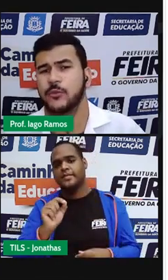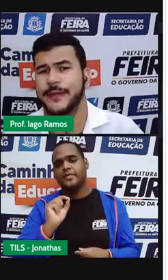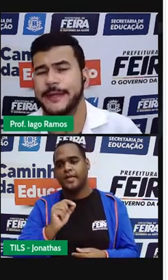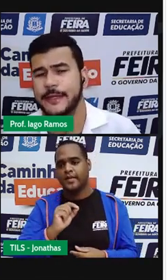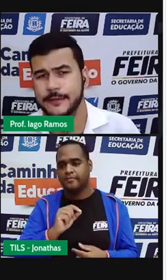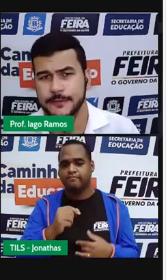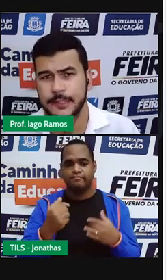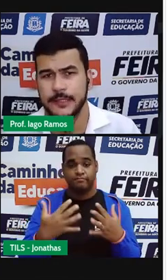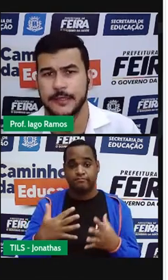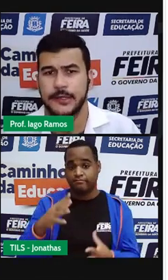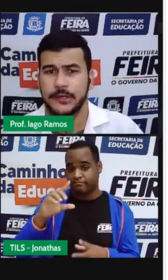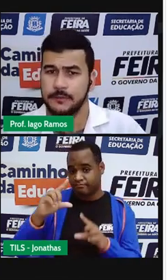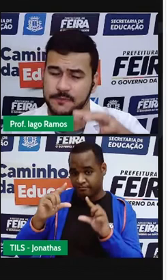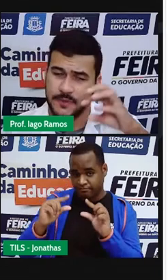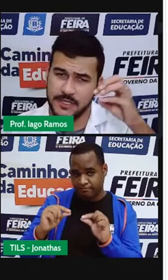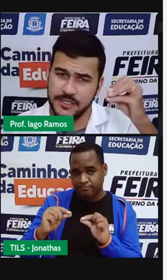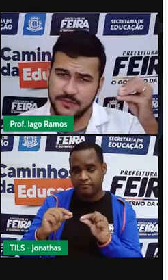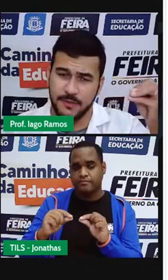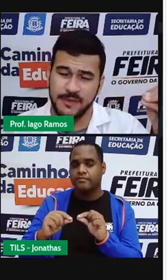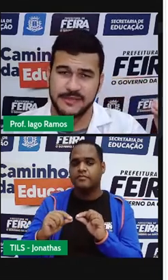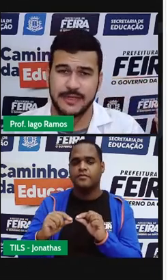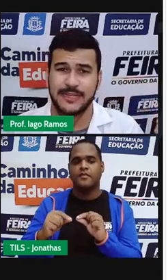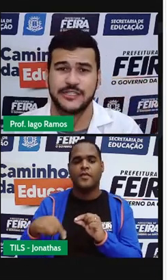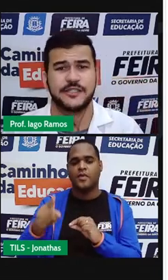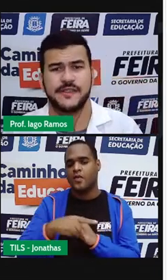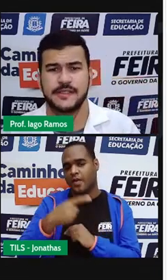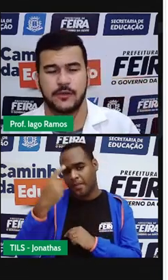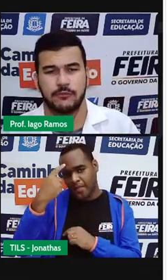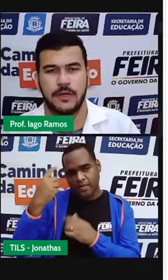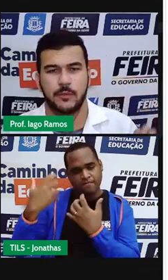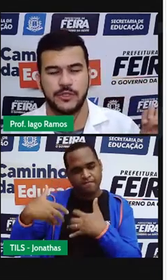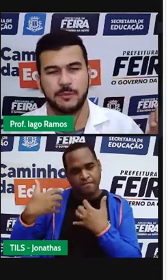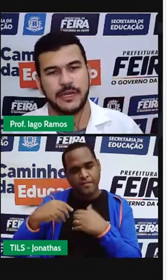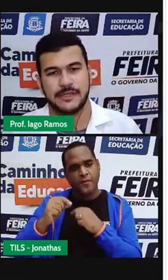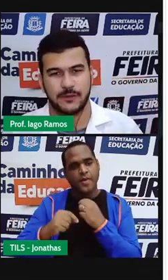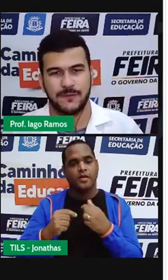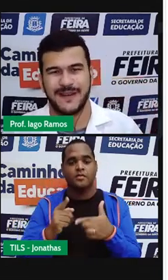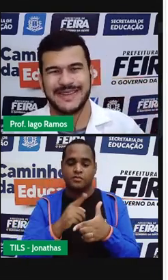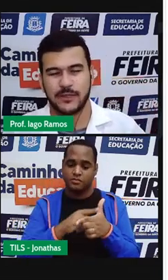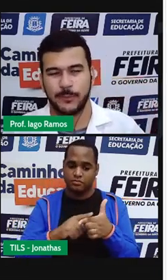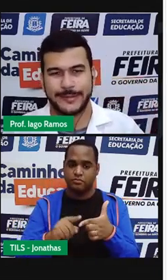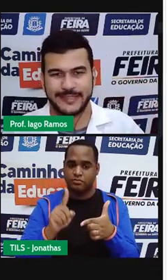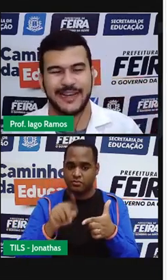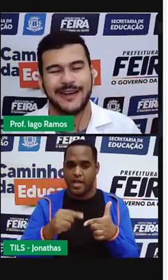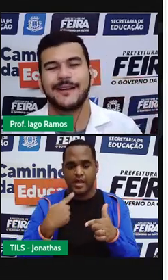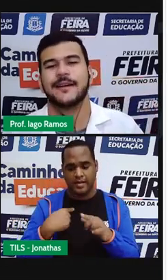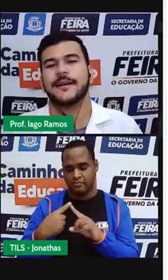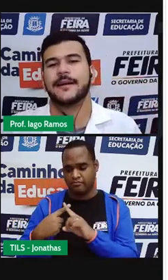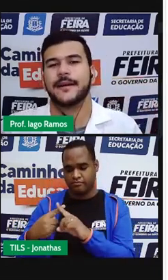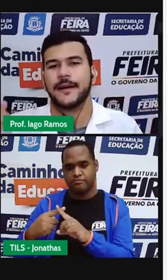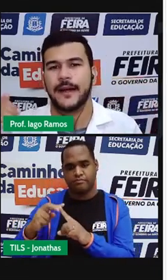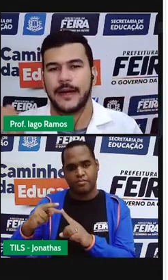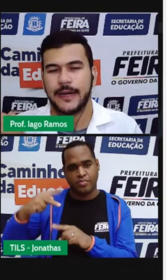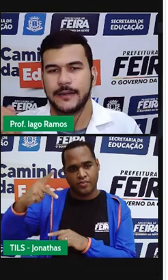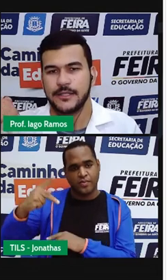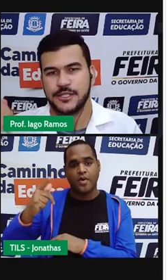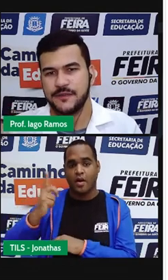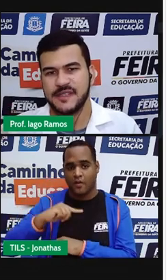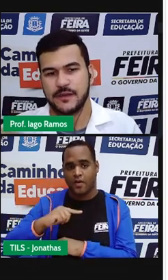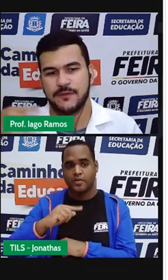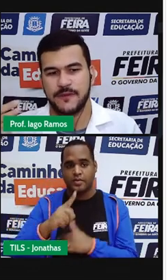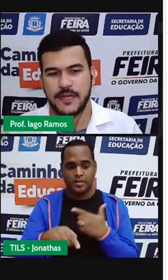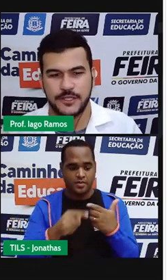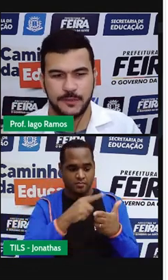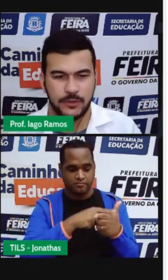diminuir, a gente vai pensar na divisão. A multiplicação faz aumentar, a